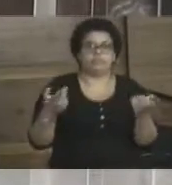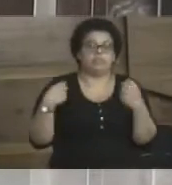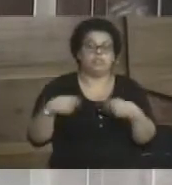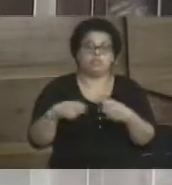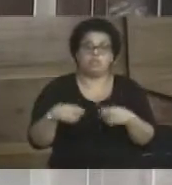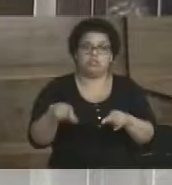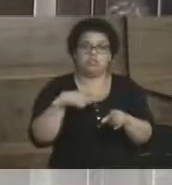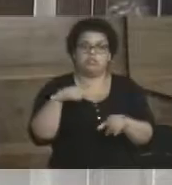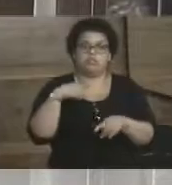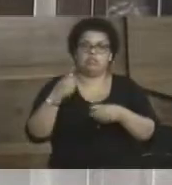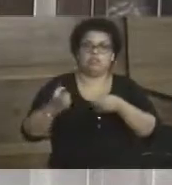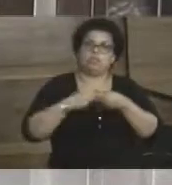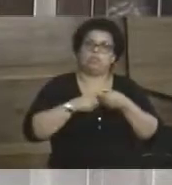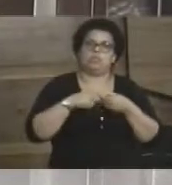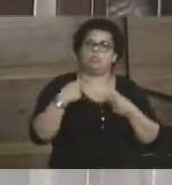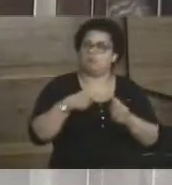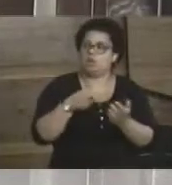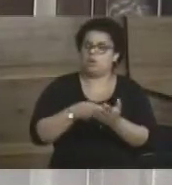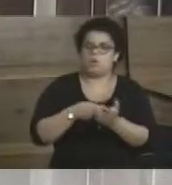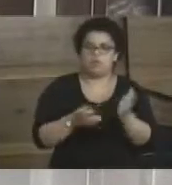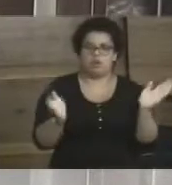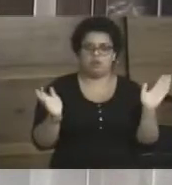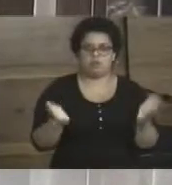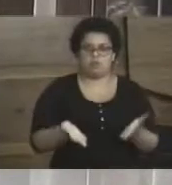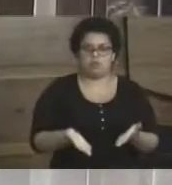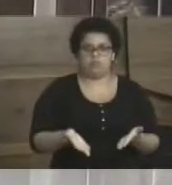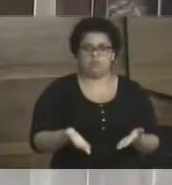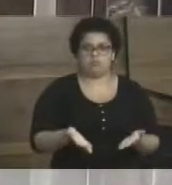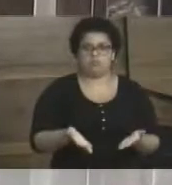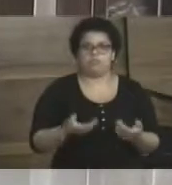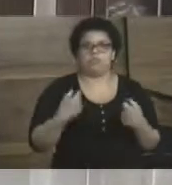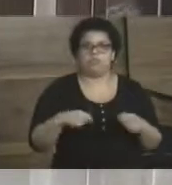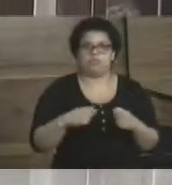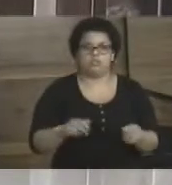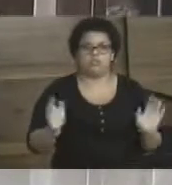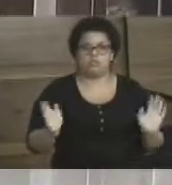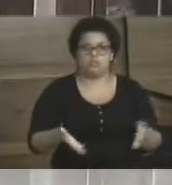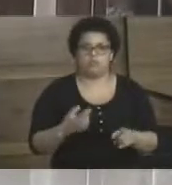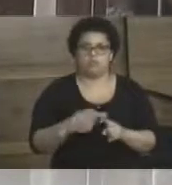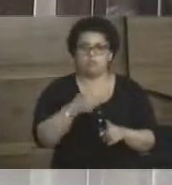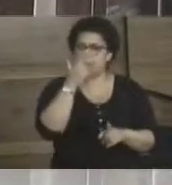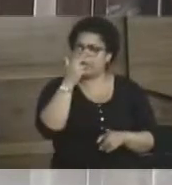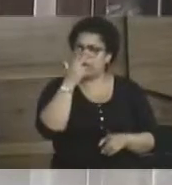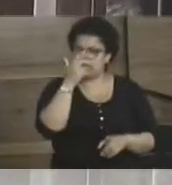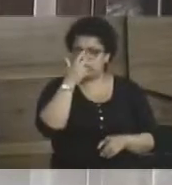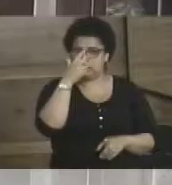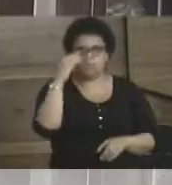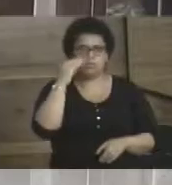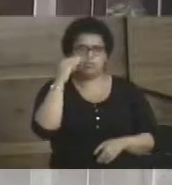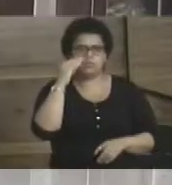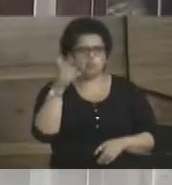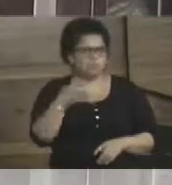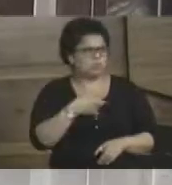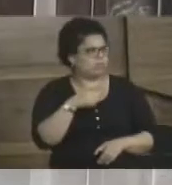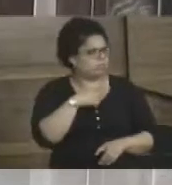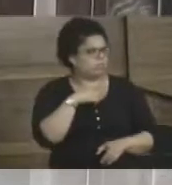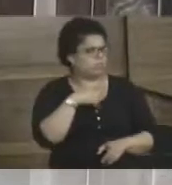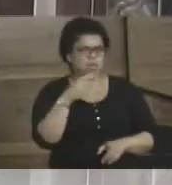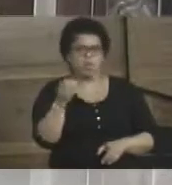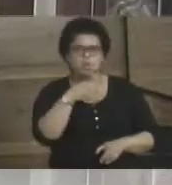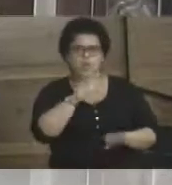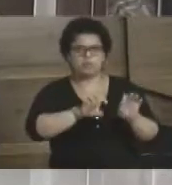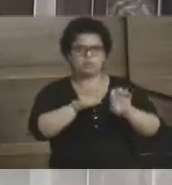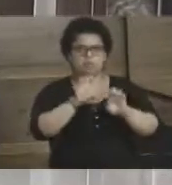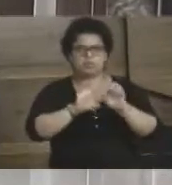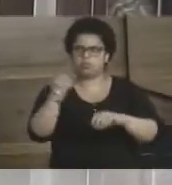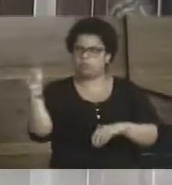o retorno. E esse retorno tem que ser cobrado agora. É agora que tem que ser cobrado. Até porque parece que veio, o Canidé me informou que veio uma nova empresa